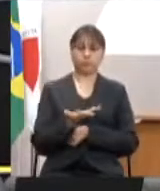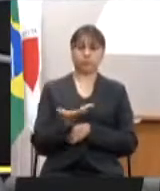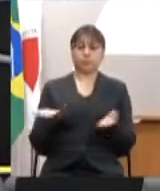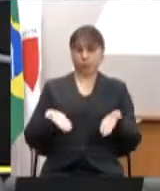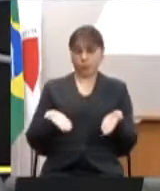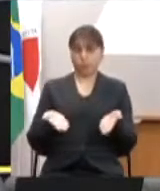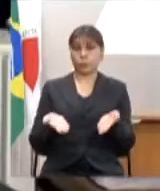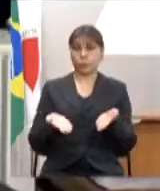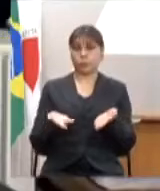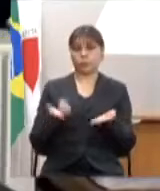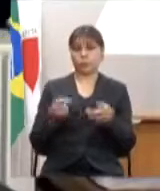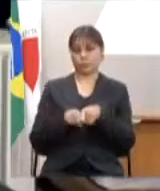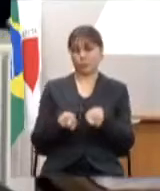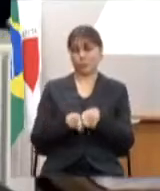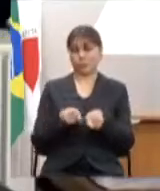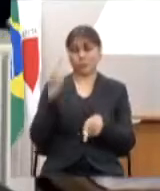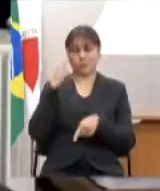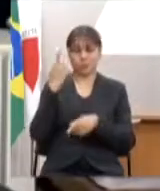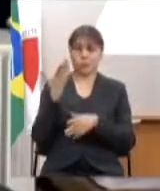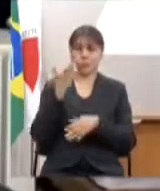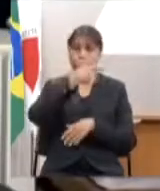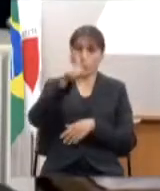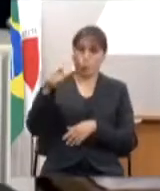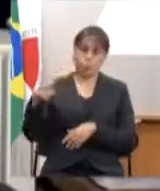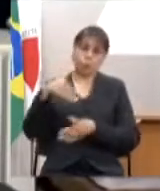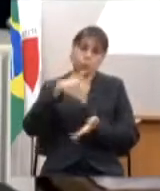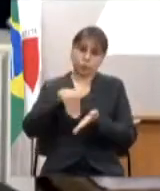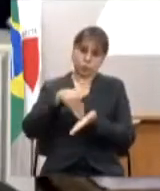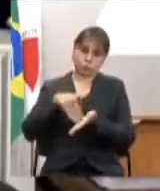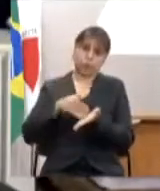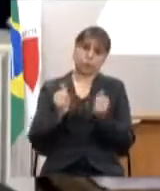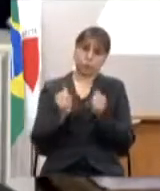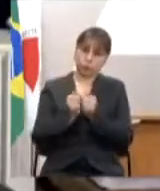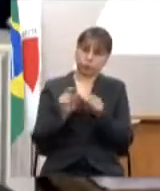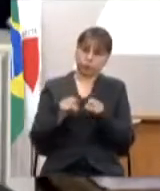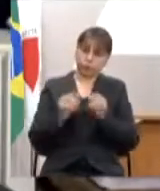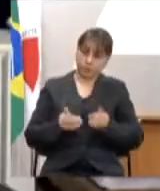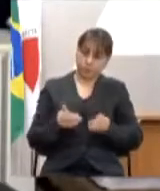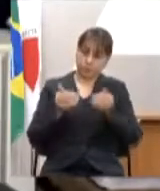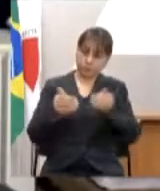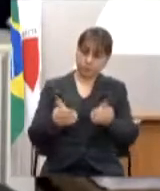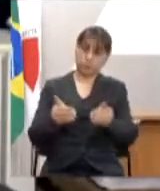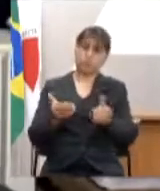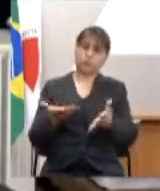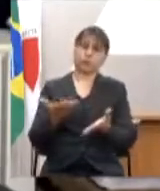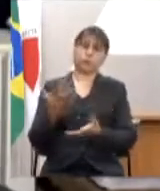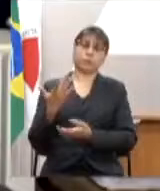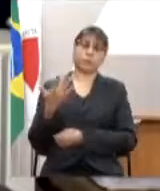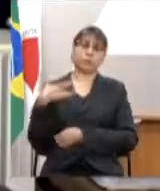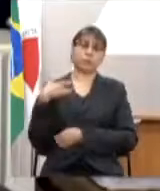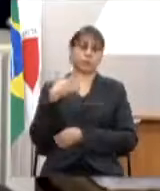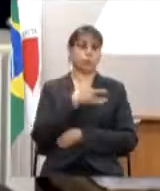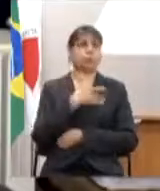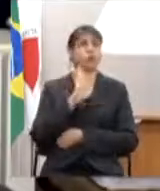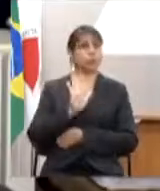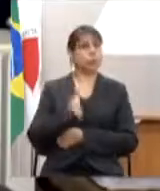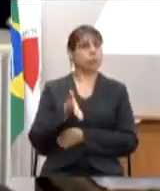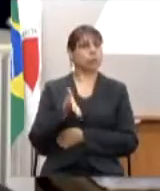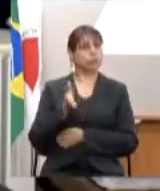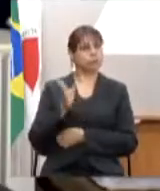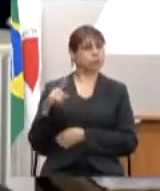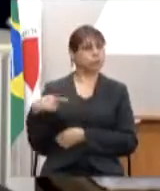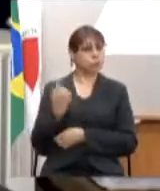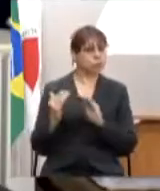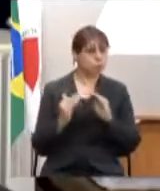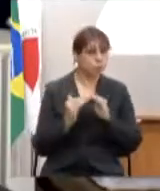vista dos secretários estaduais de saúde junto com o Ministério da Saúde, nós temos um consenso que toda e qualquer